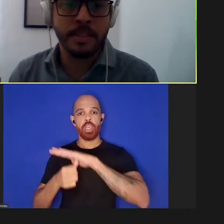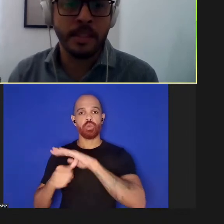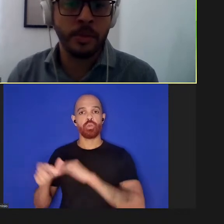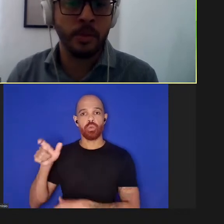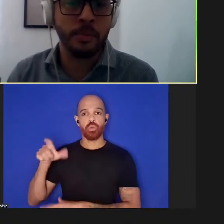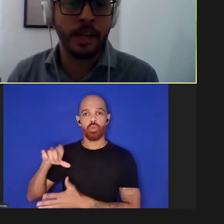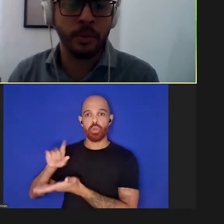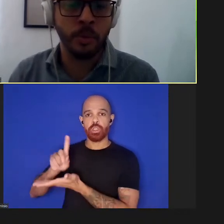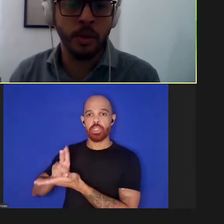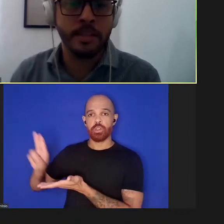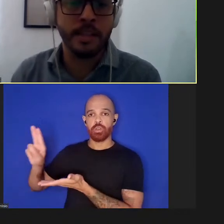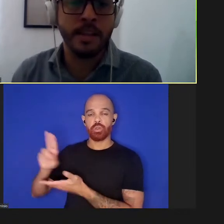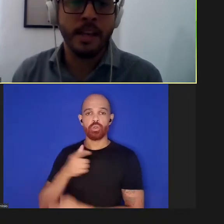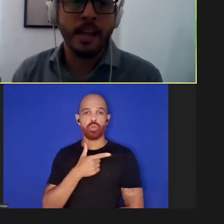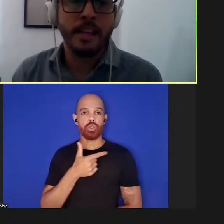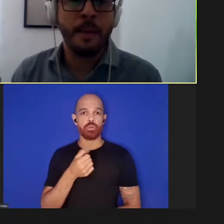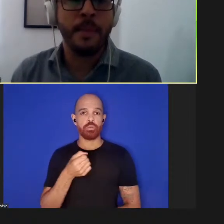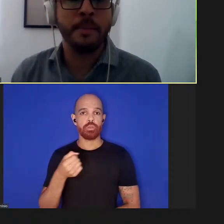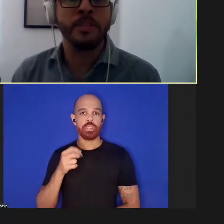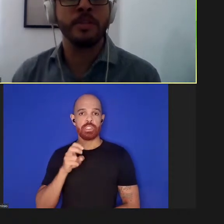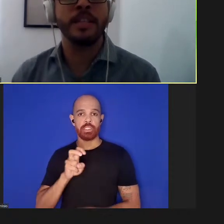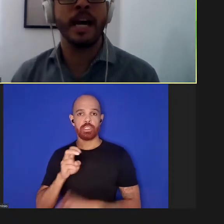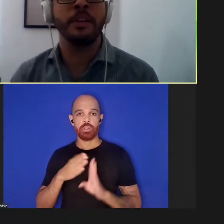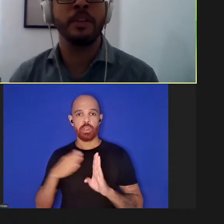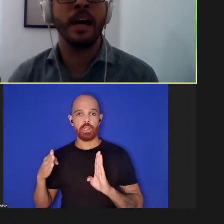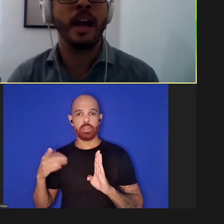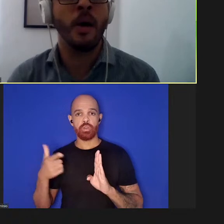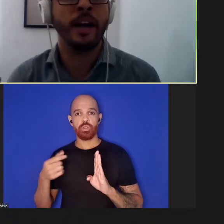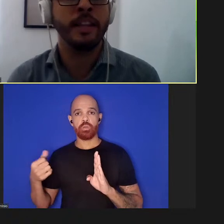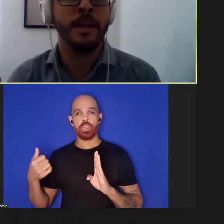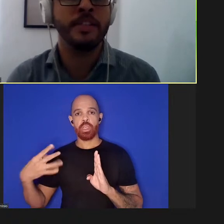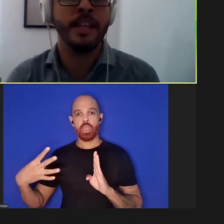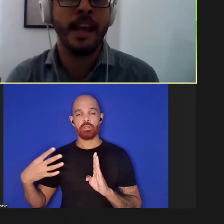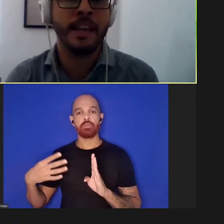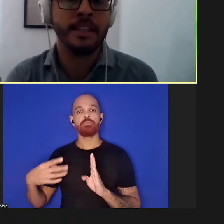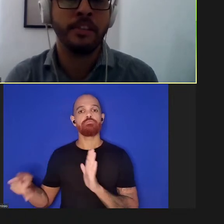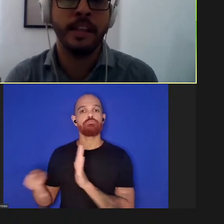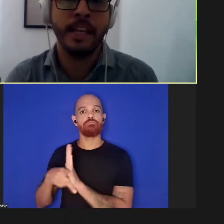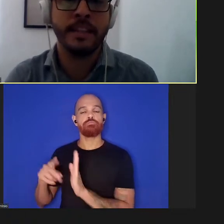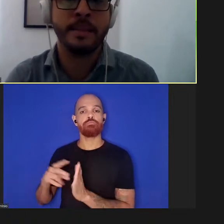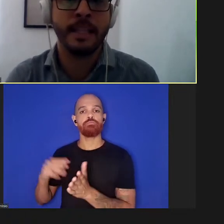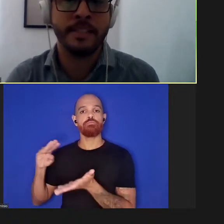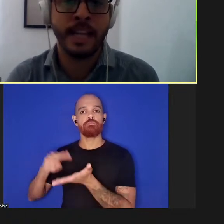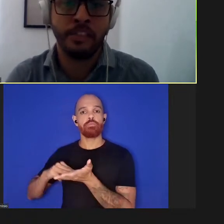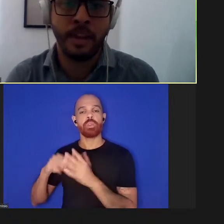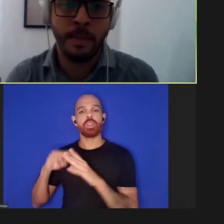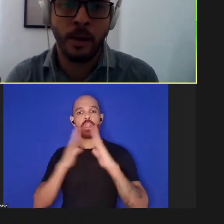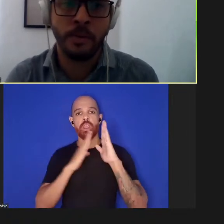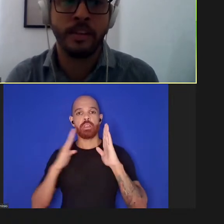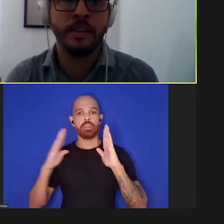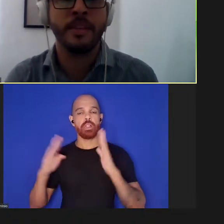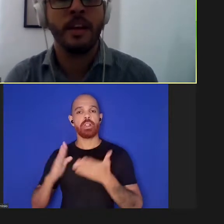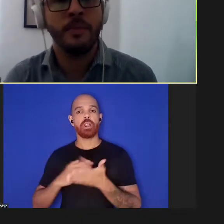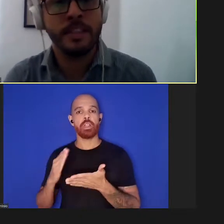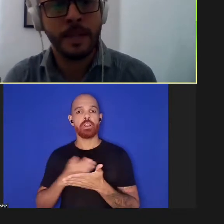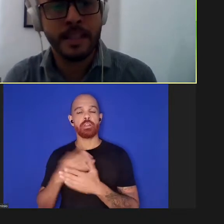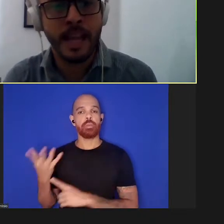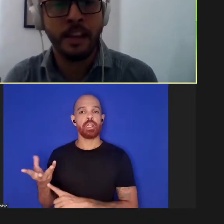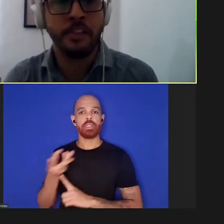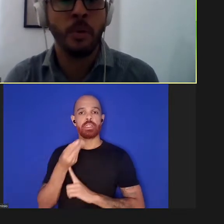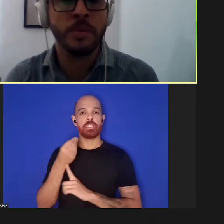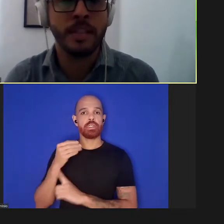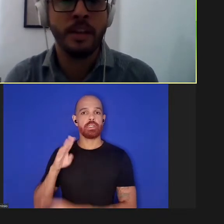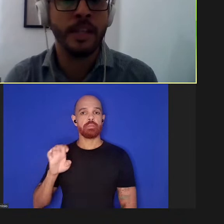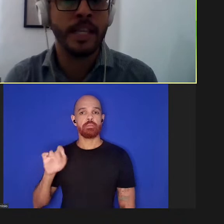2005 e 2014 e é membro associado da Real Academia de Ciências, Livres e Velas Artes da Bélgica, vice